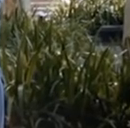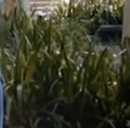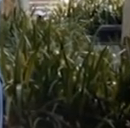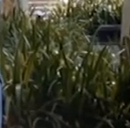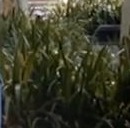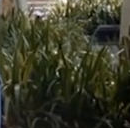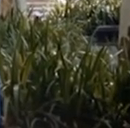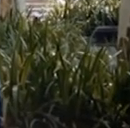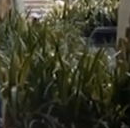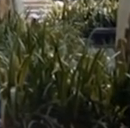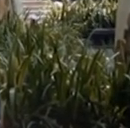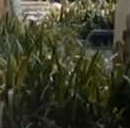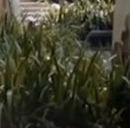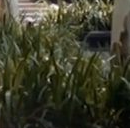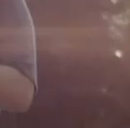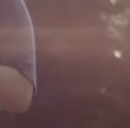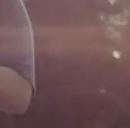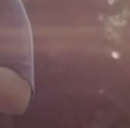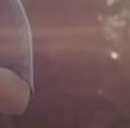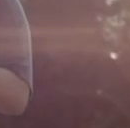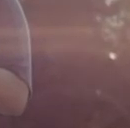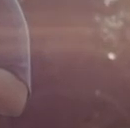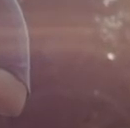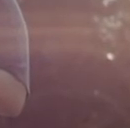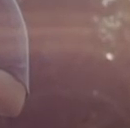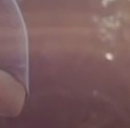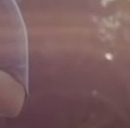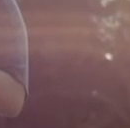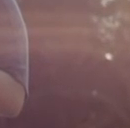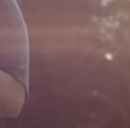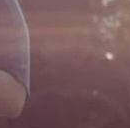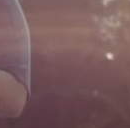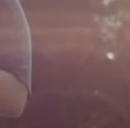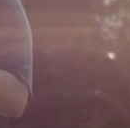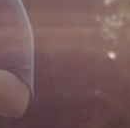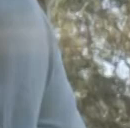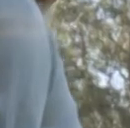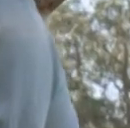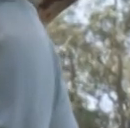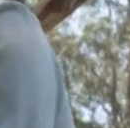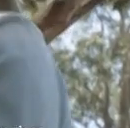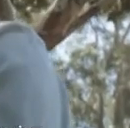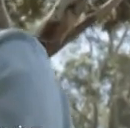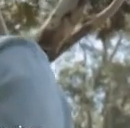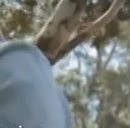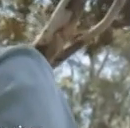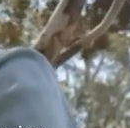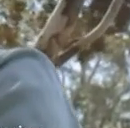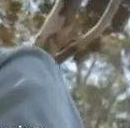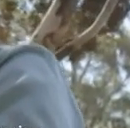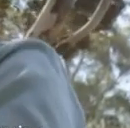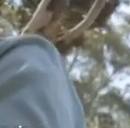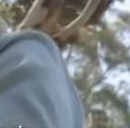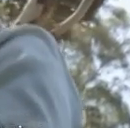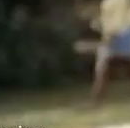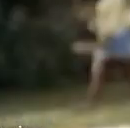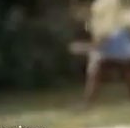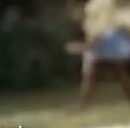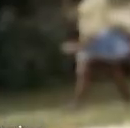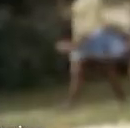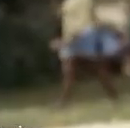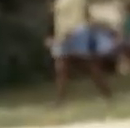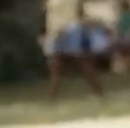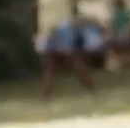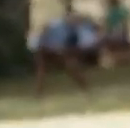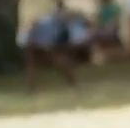Ela poderia ter sido advogada. Todos poderiam ter se vacinado. Não coloque sua vida e a de quem você